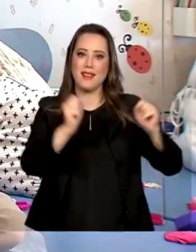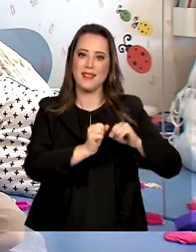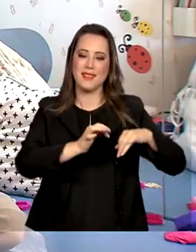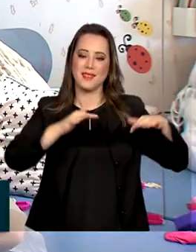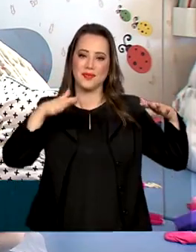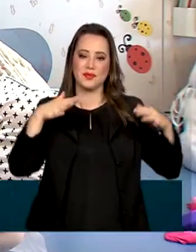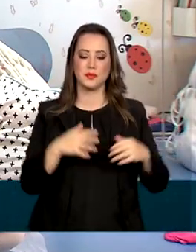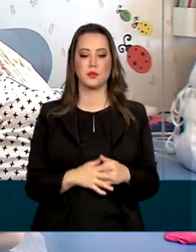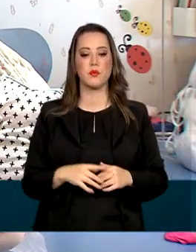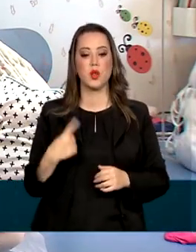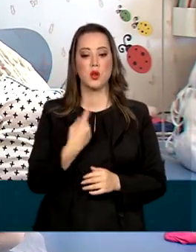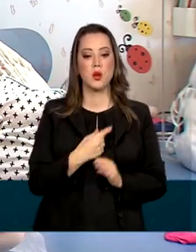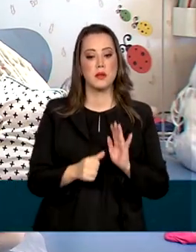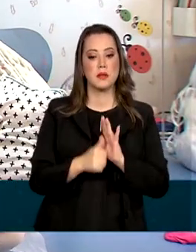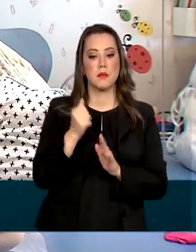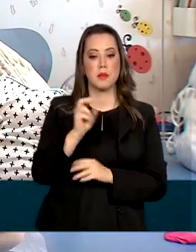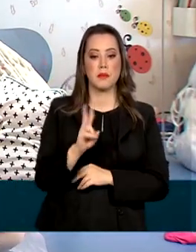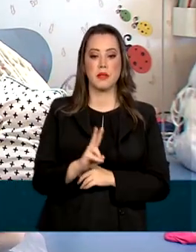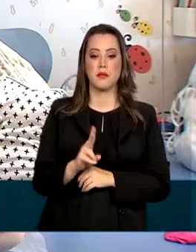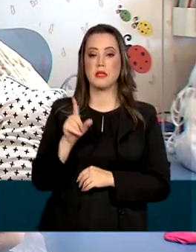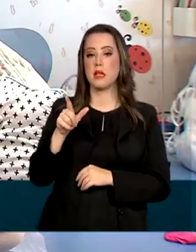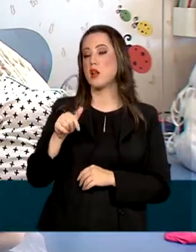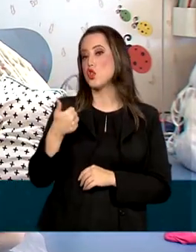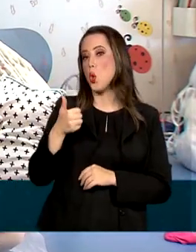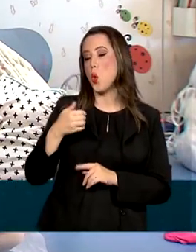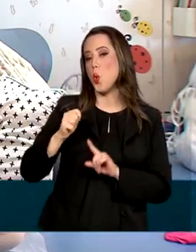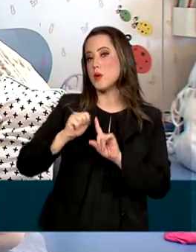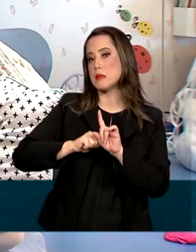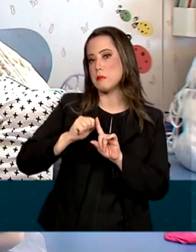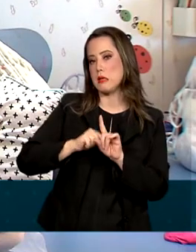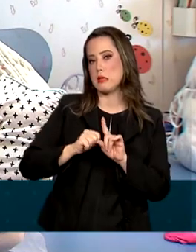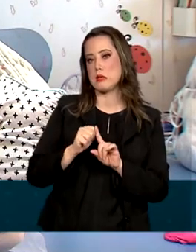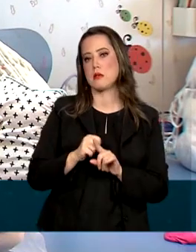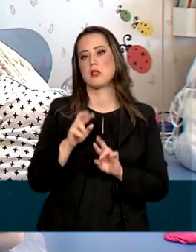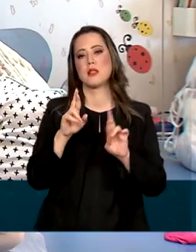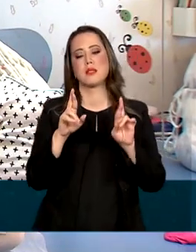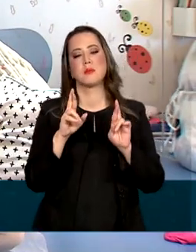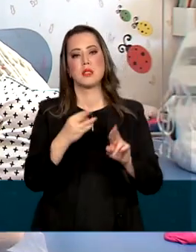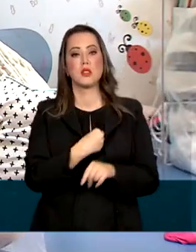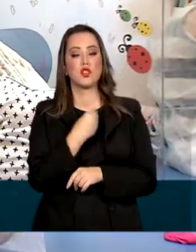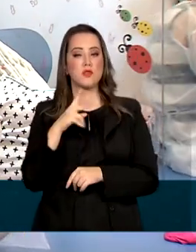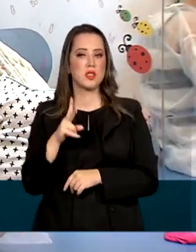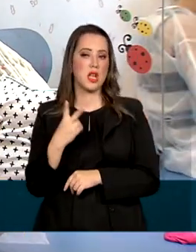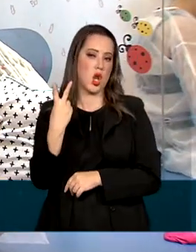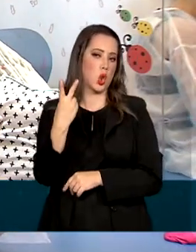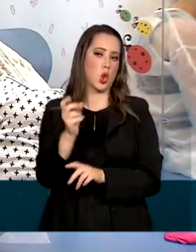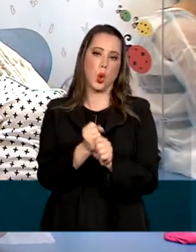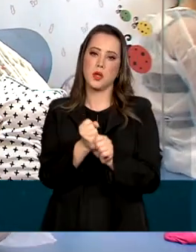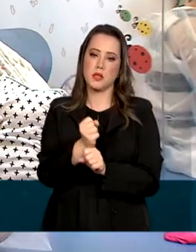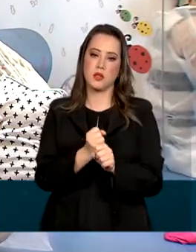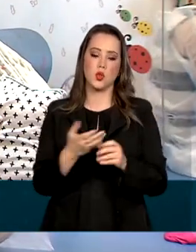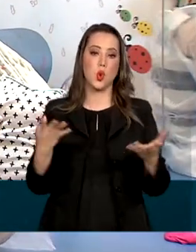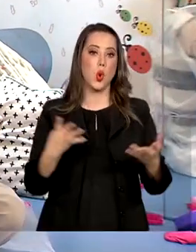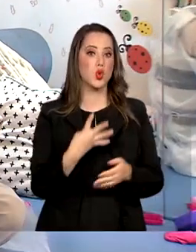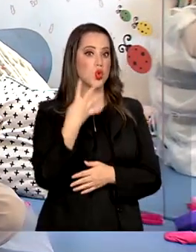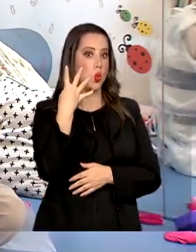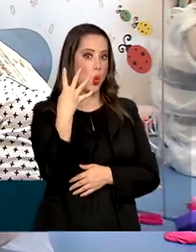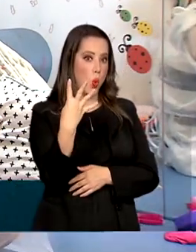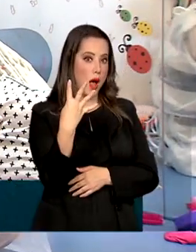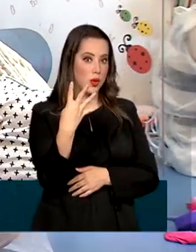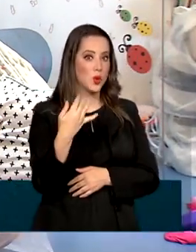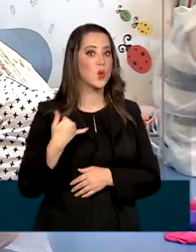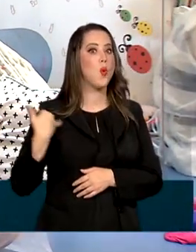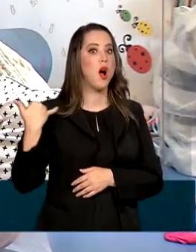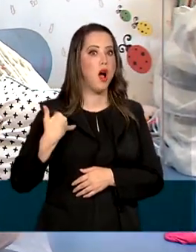Marina tinha 11 meses e a expectativa de vida dela não passava dos dois anos. Hoje, aos quatro e depois de